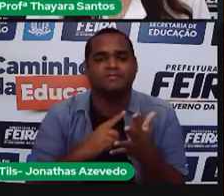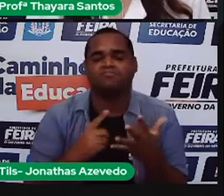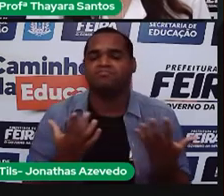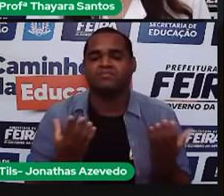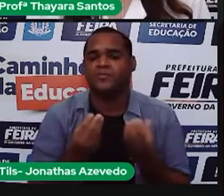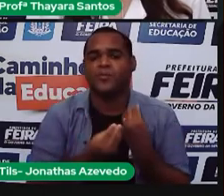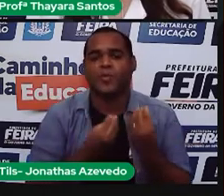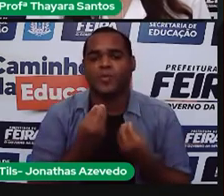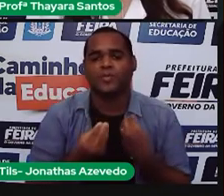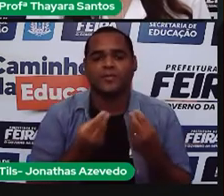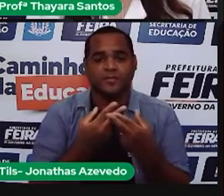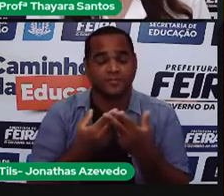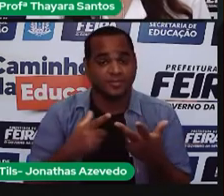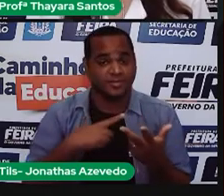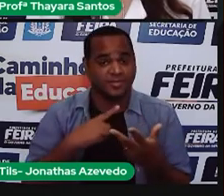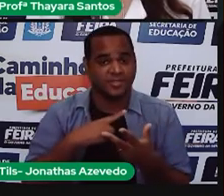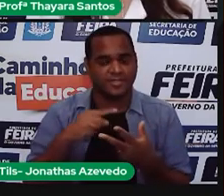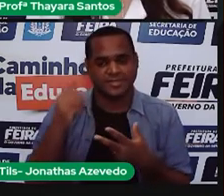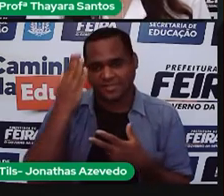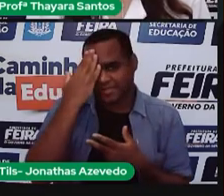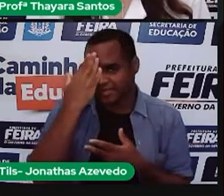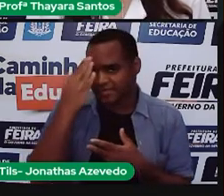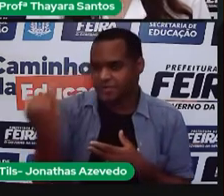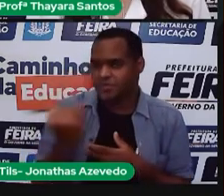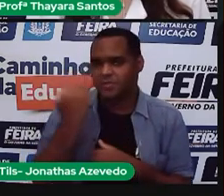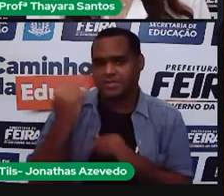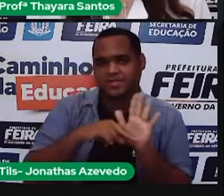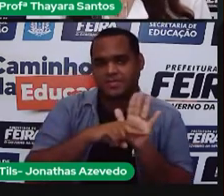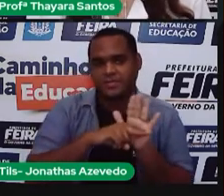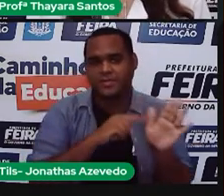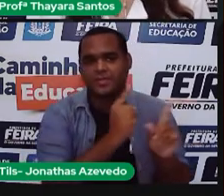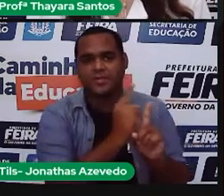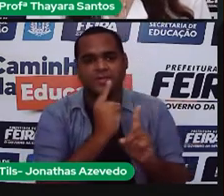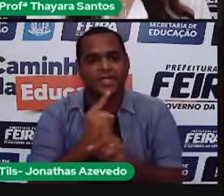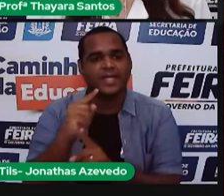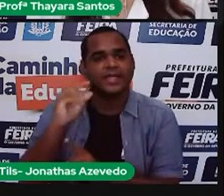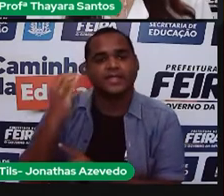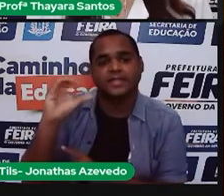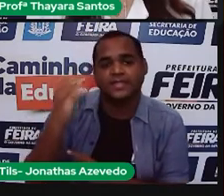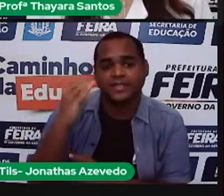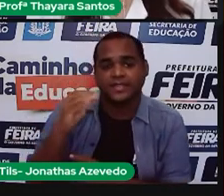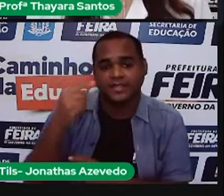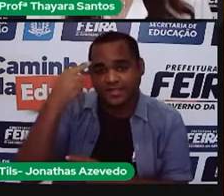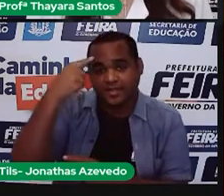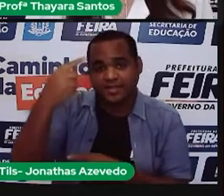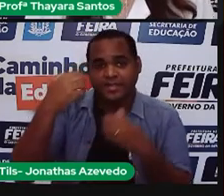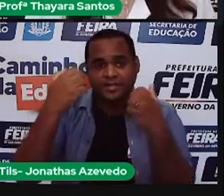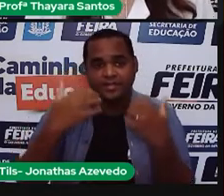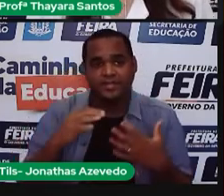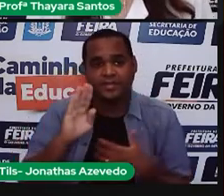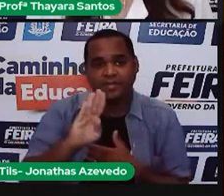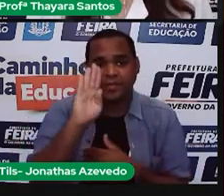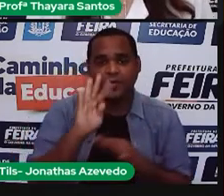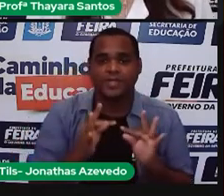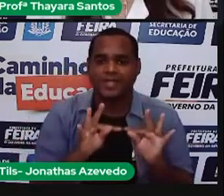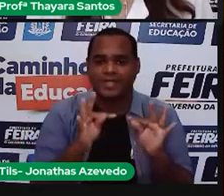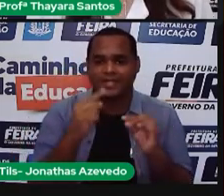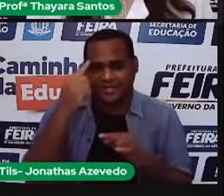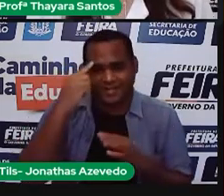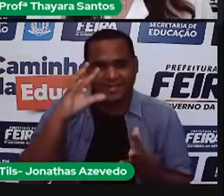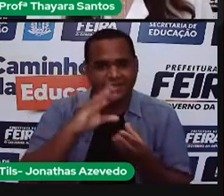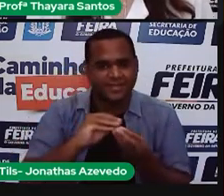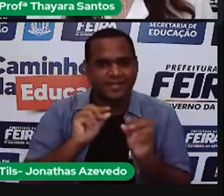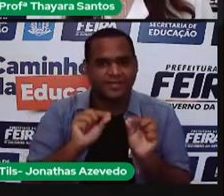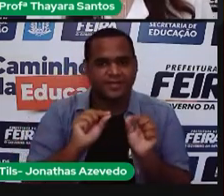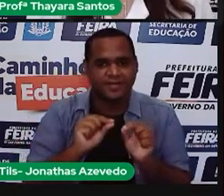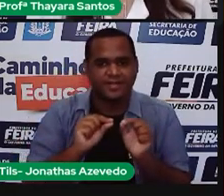Saturnina, sabe uma pesquisa dessa biotecnologia cinza que eu acho espetacular? É de um inseto, a